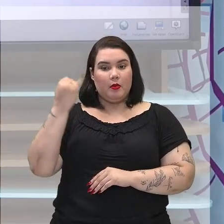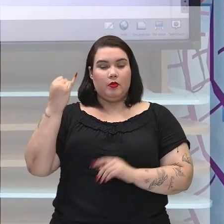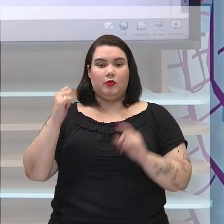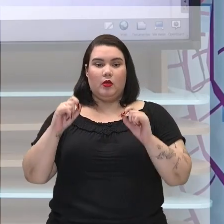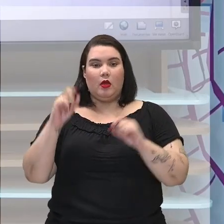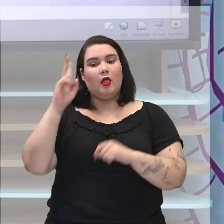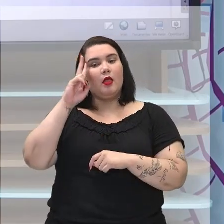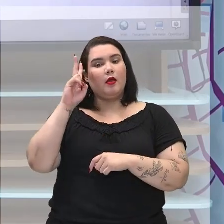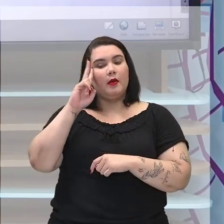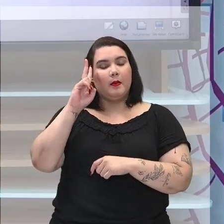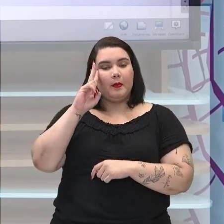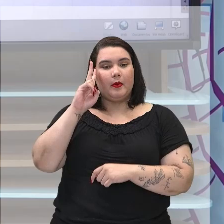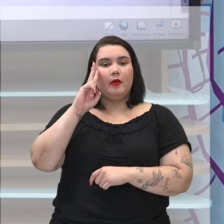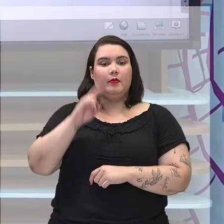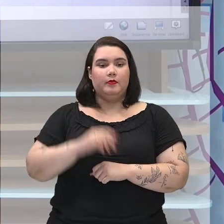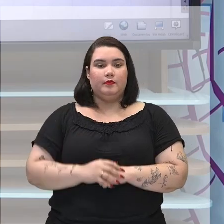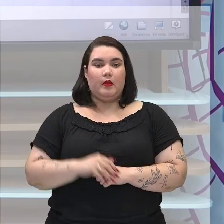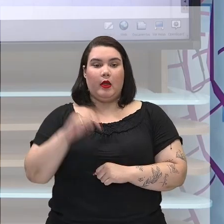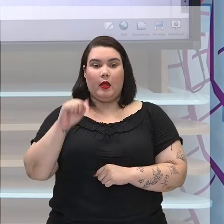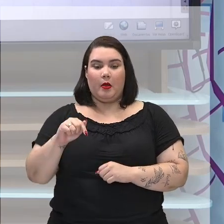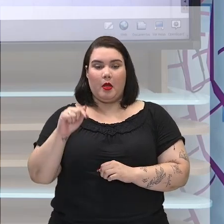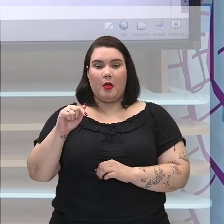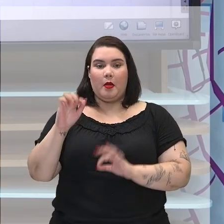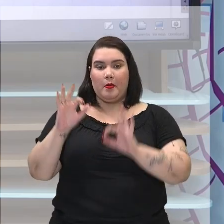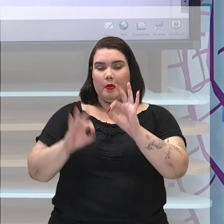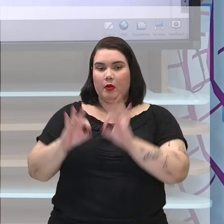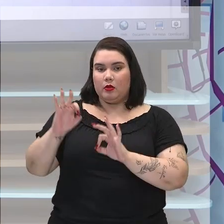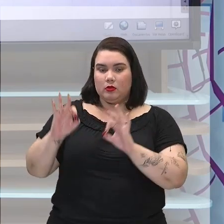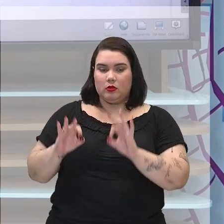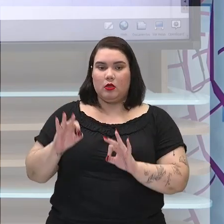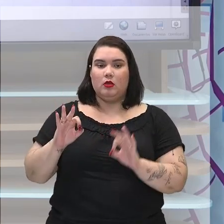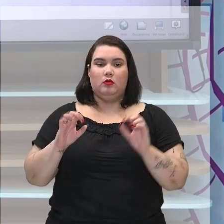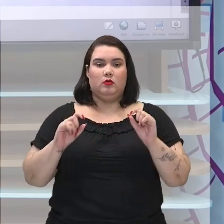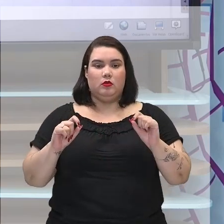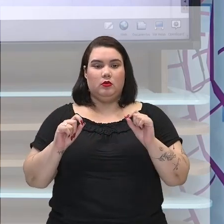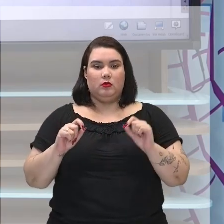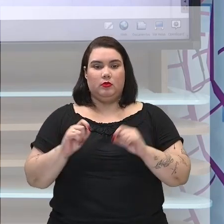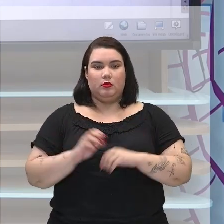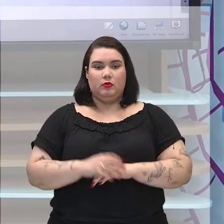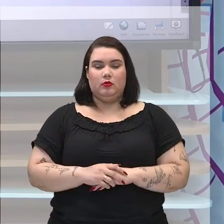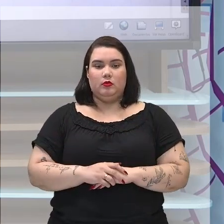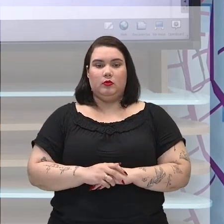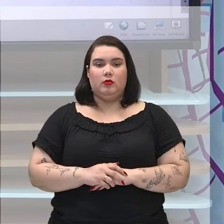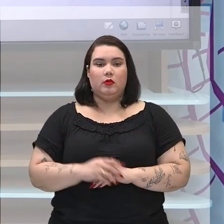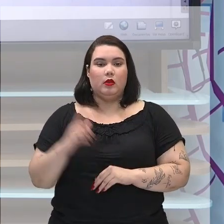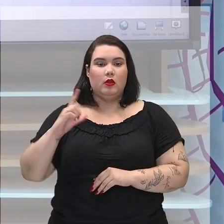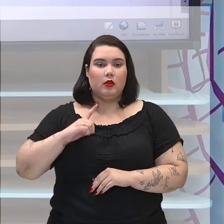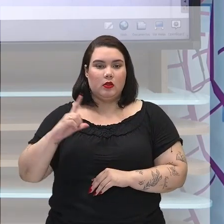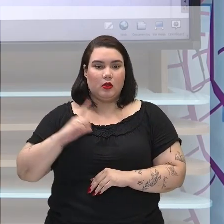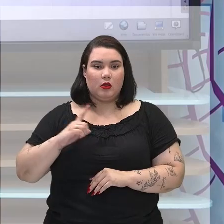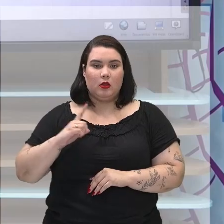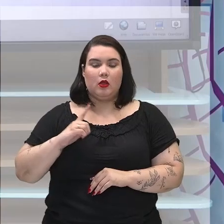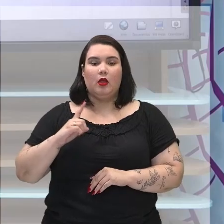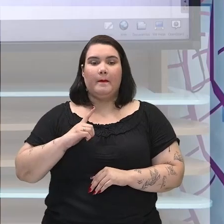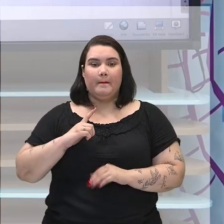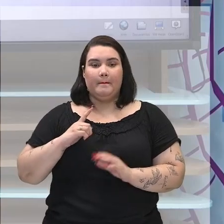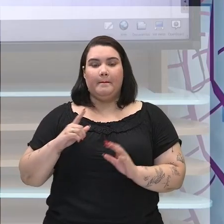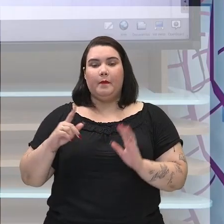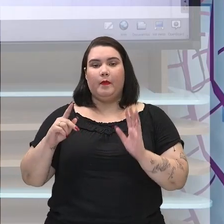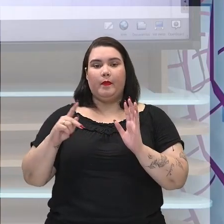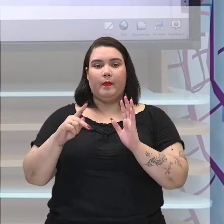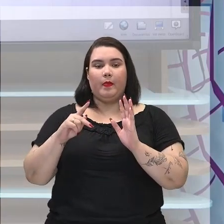lembrarmos que esse processo ele vai ser né escoltado pela